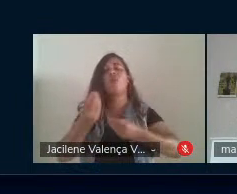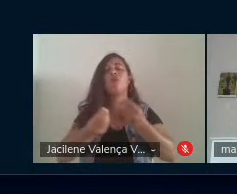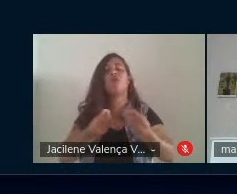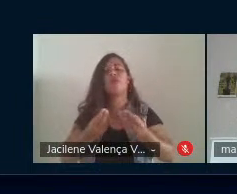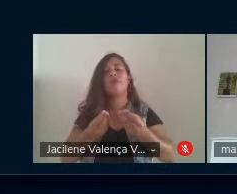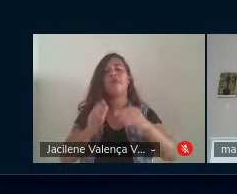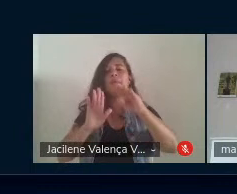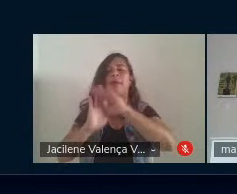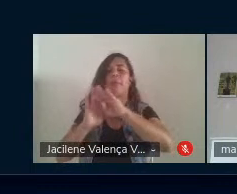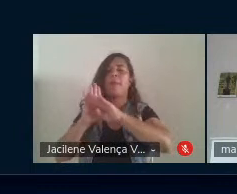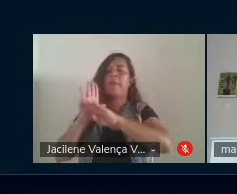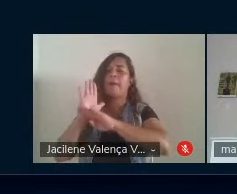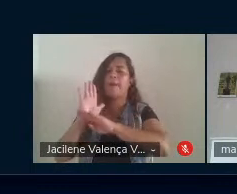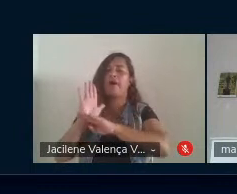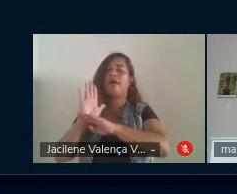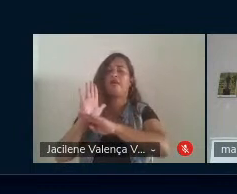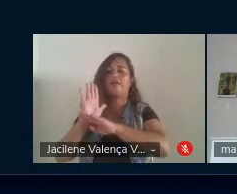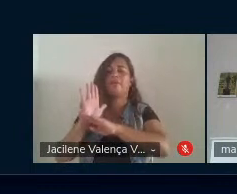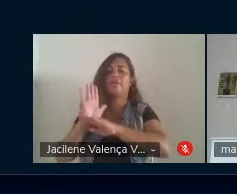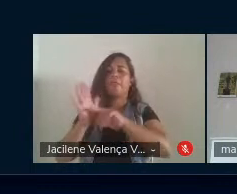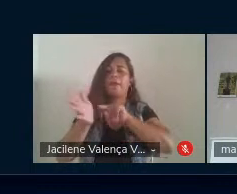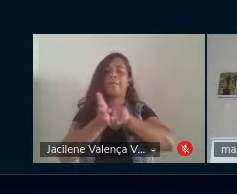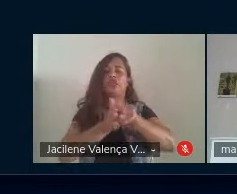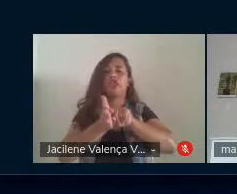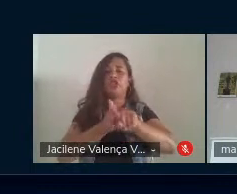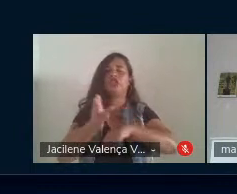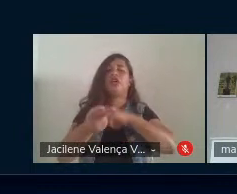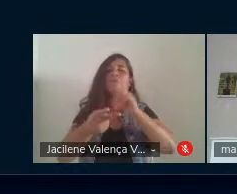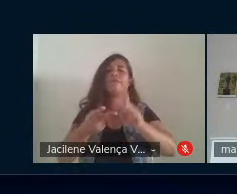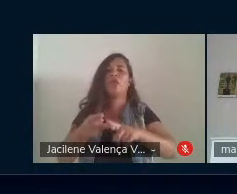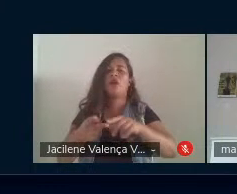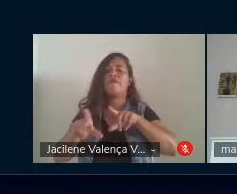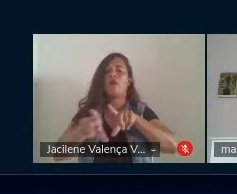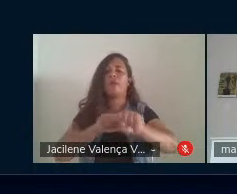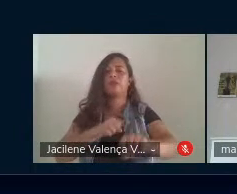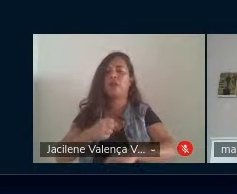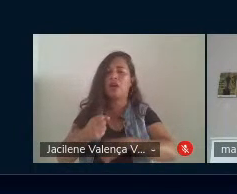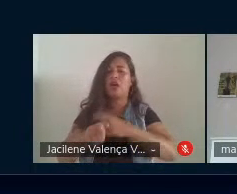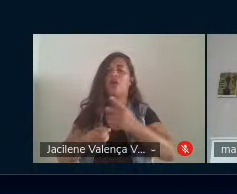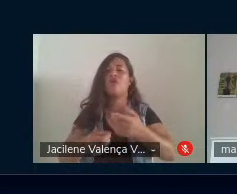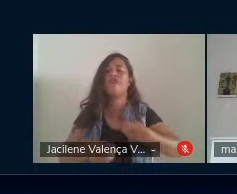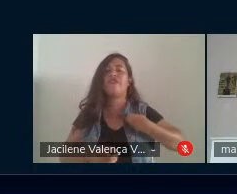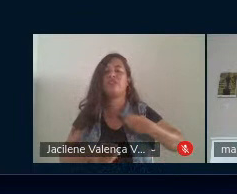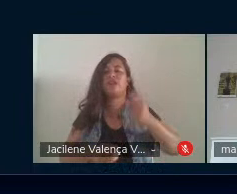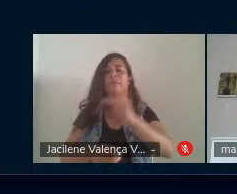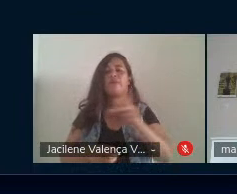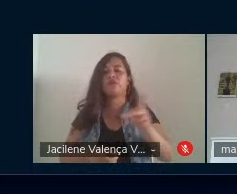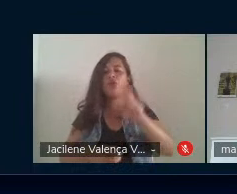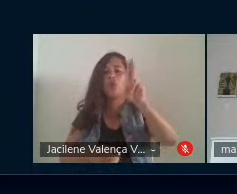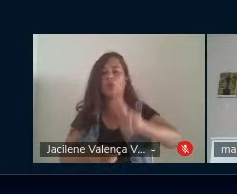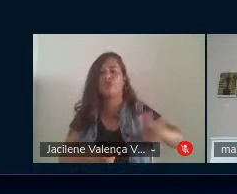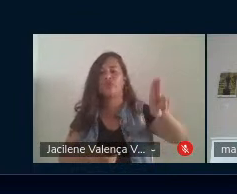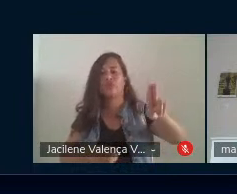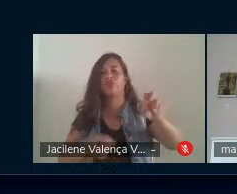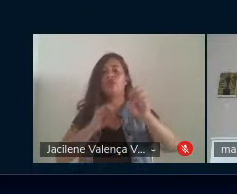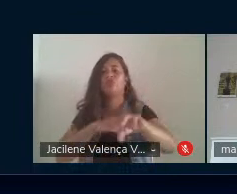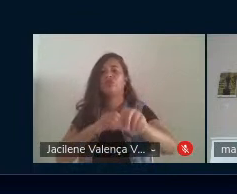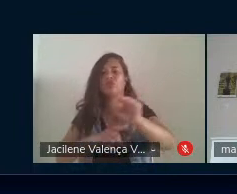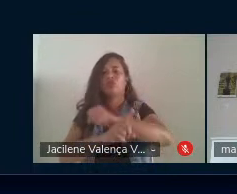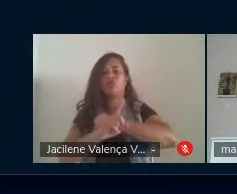trete extensão, pesquisa, formação, vivenciada por professores universitários, educadores sociais,